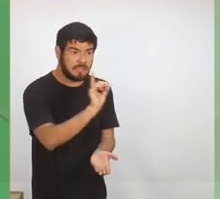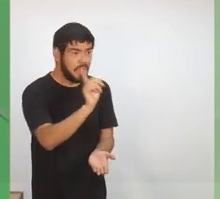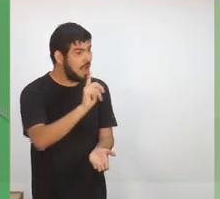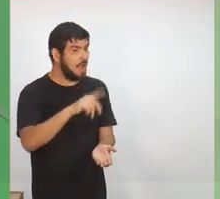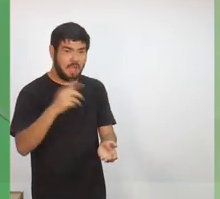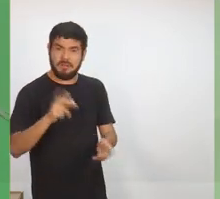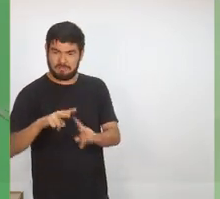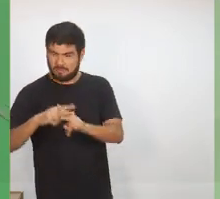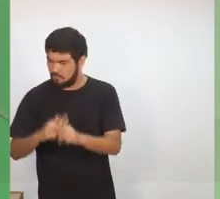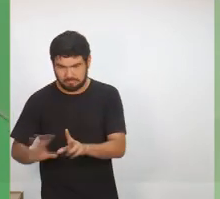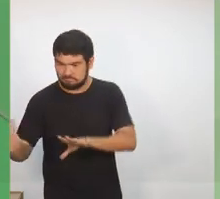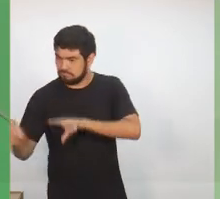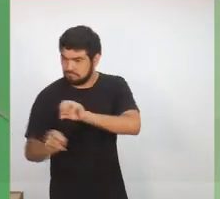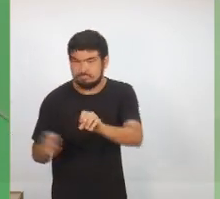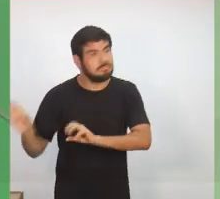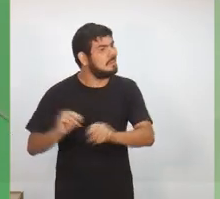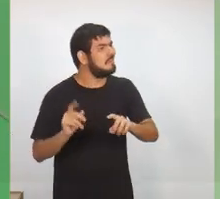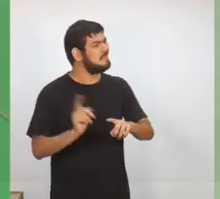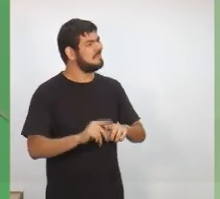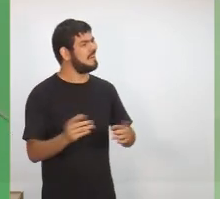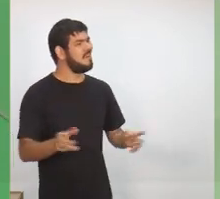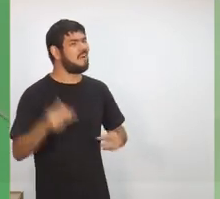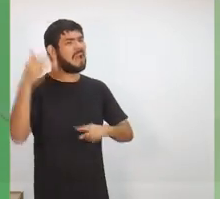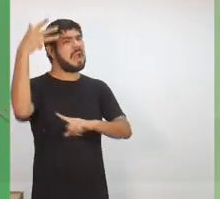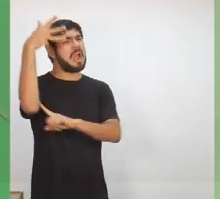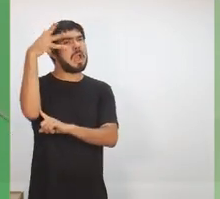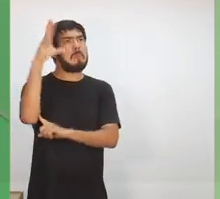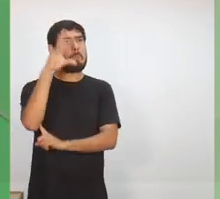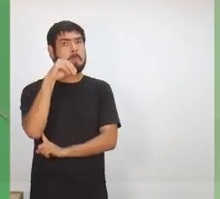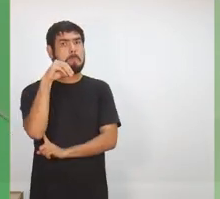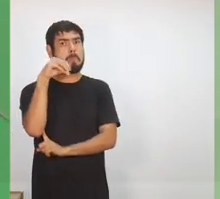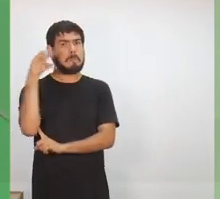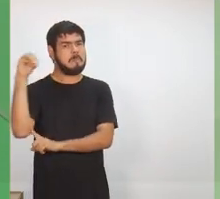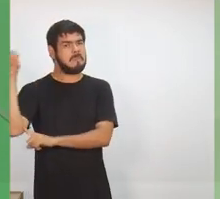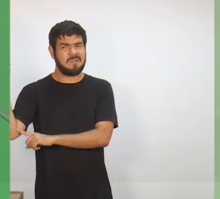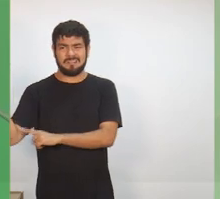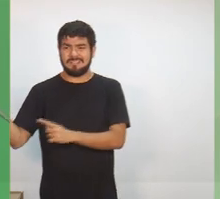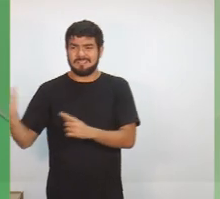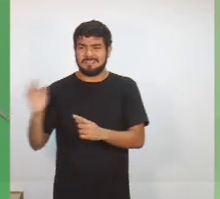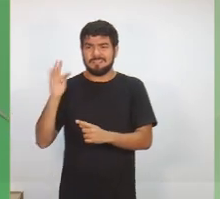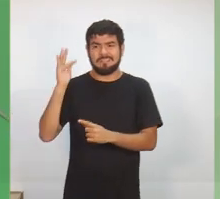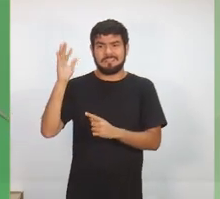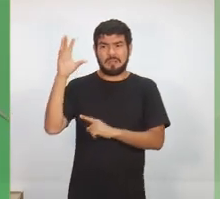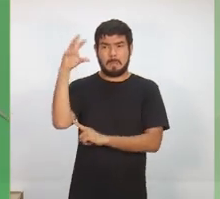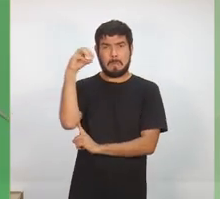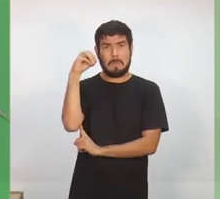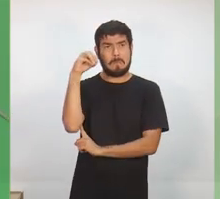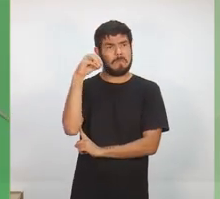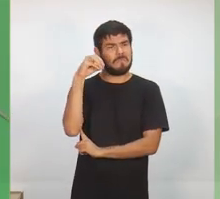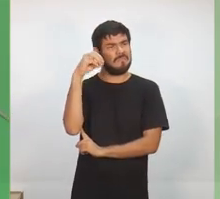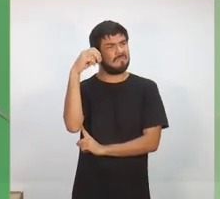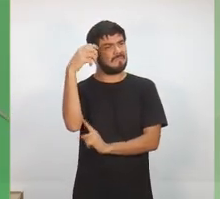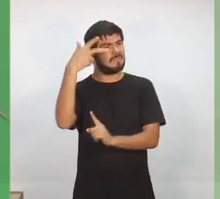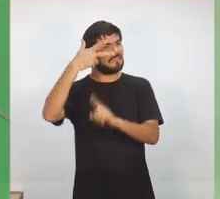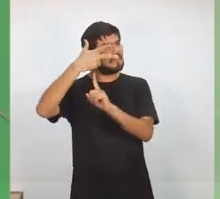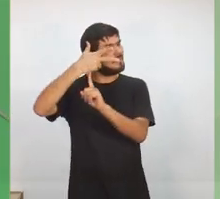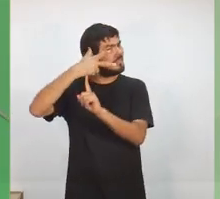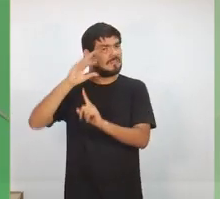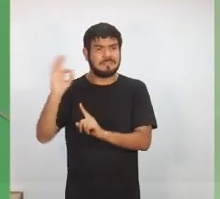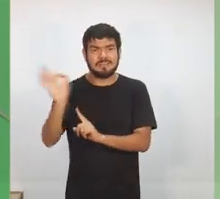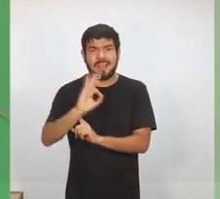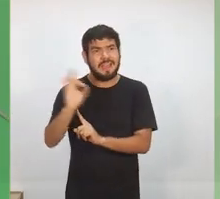funcione. porque, desde que estão essas câmeras sem funcionar, se elas estiverem funcionando normalmente, a gente já conseguiria pelo menos